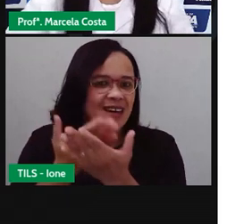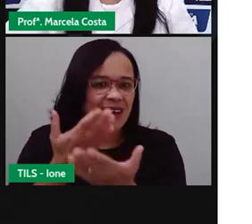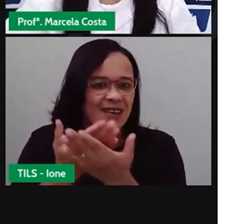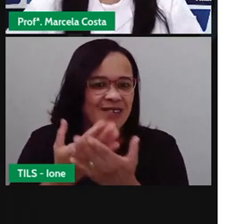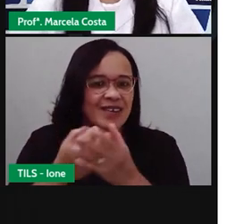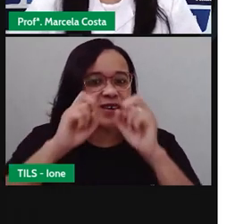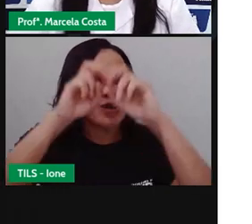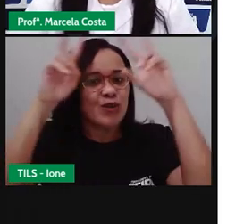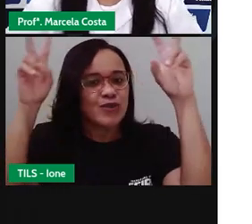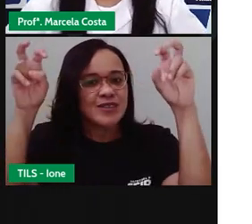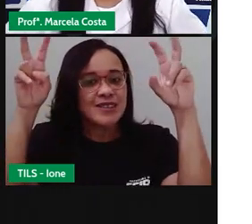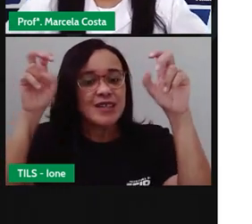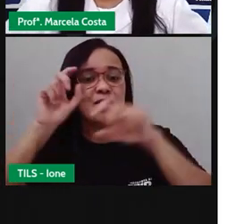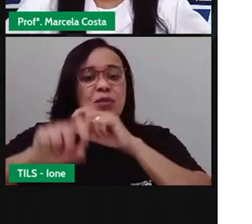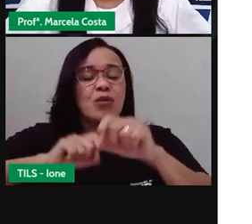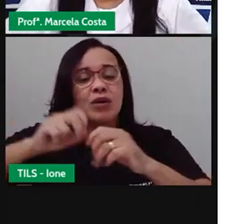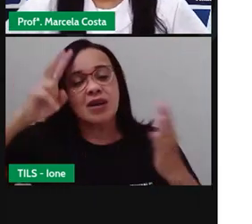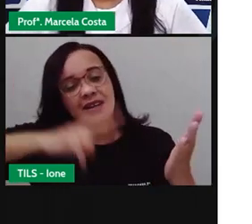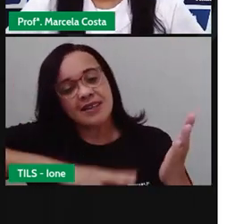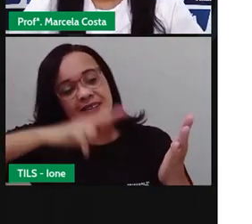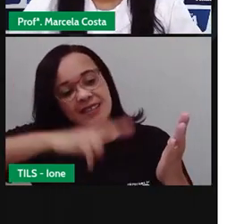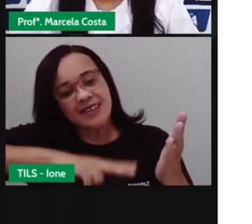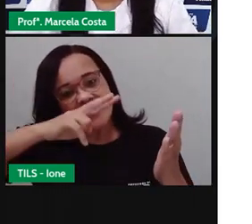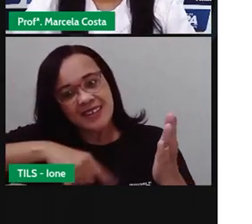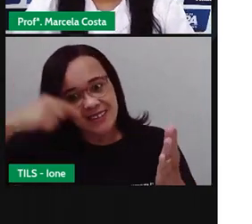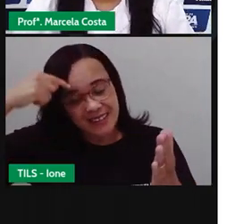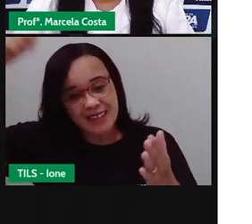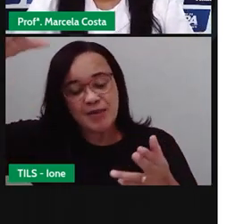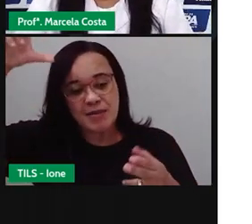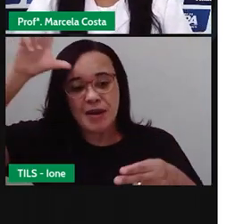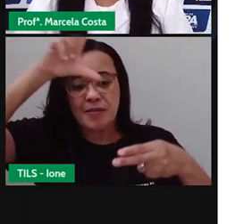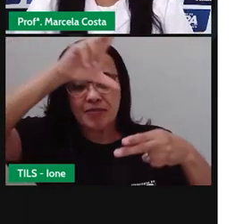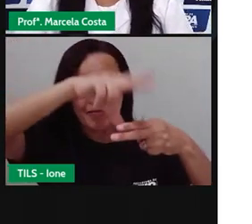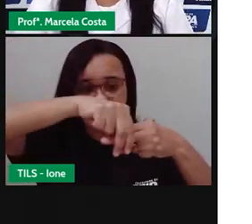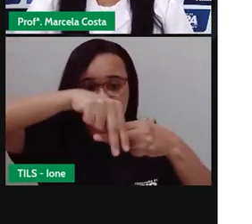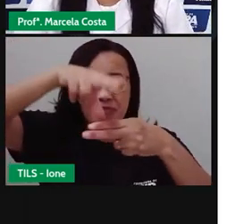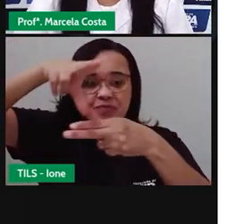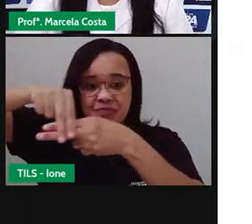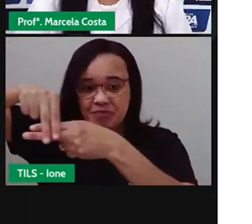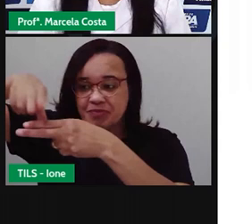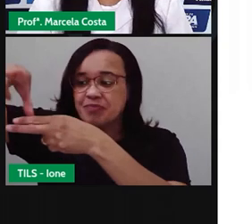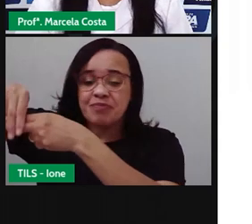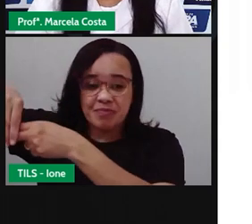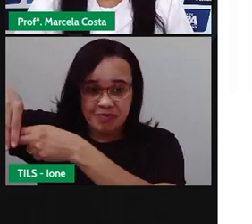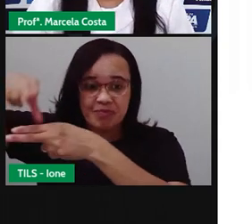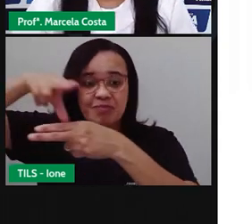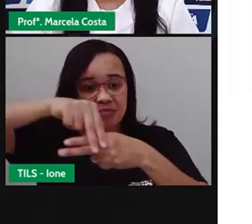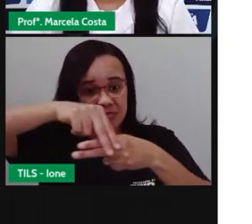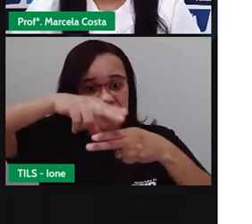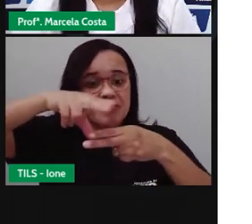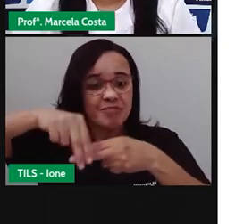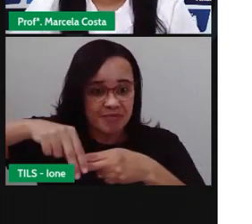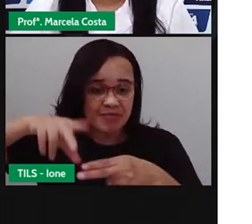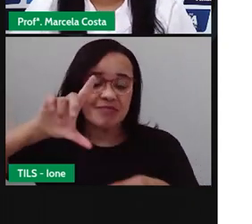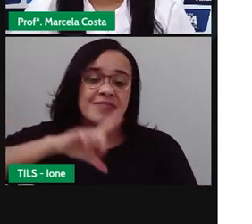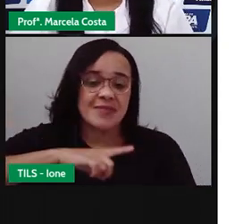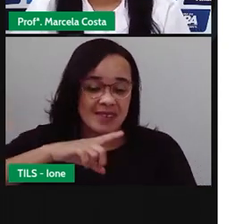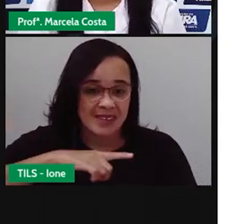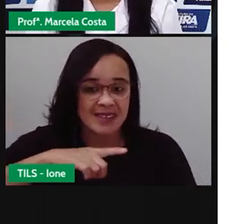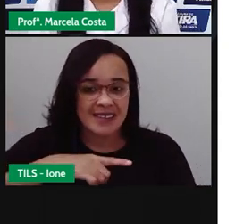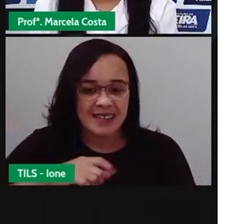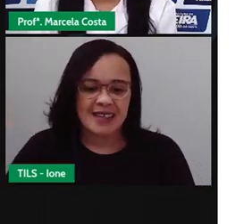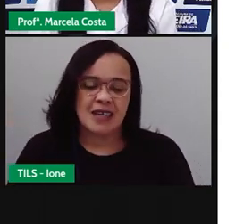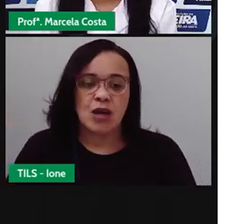Então, nessa aula, você vai aprender a reconhecer a função social